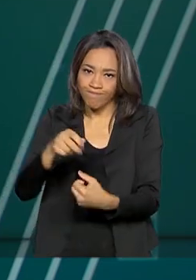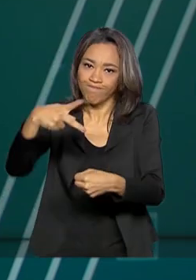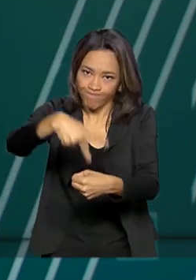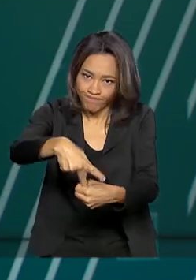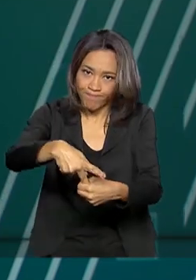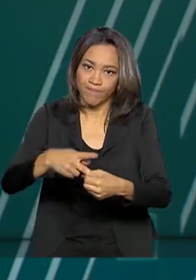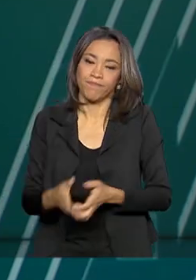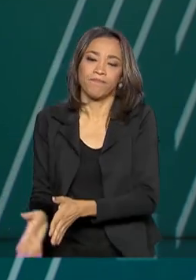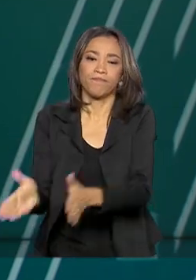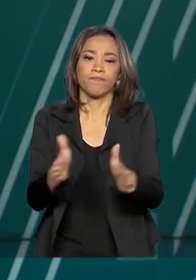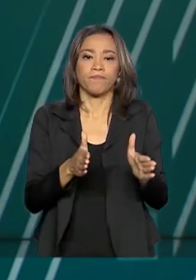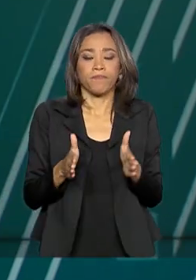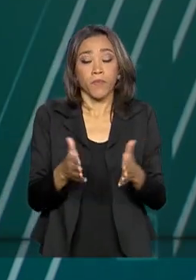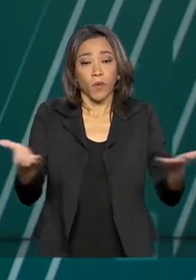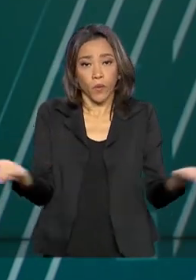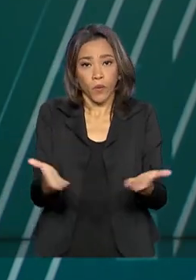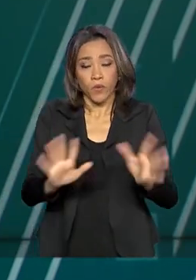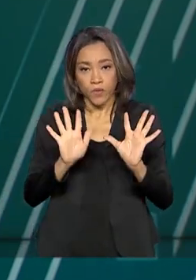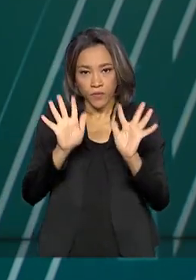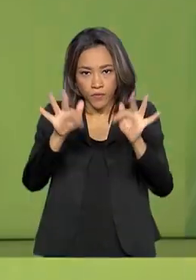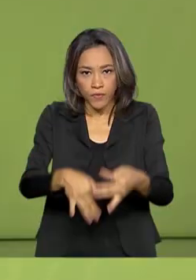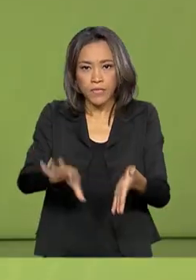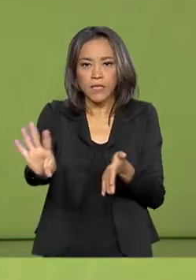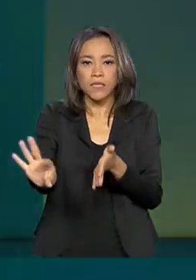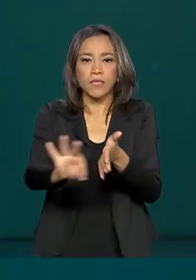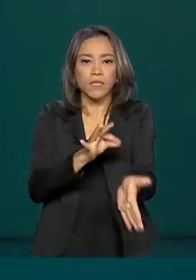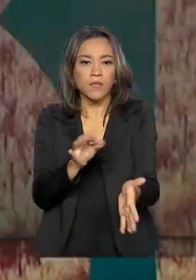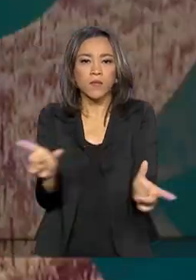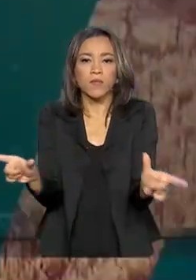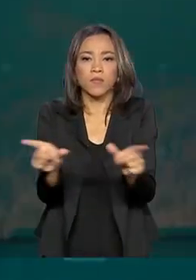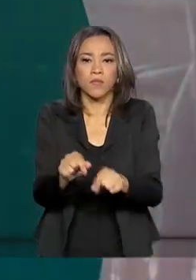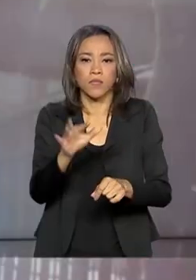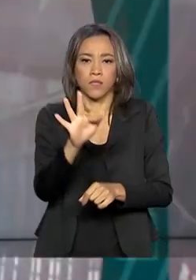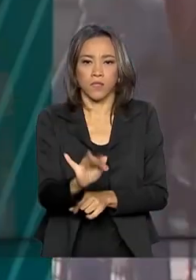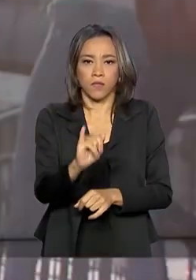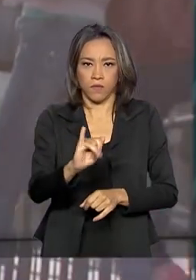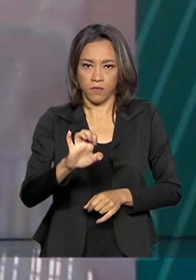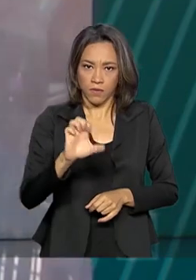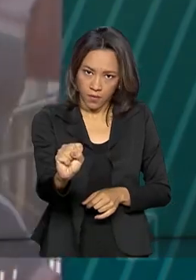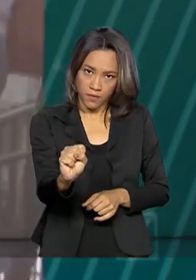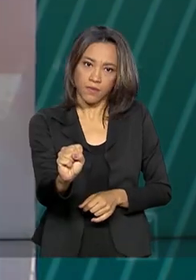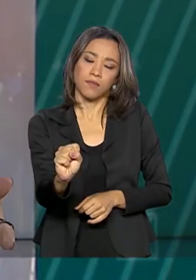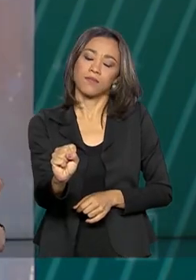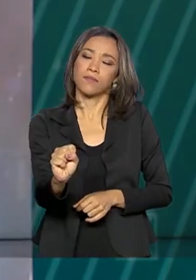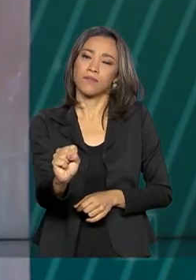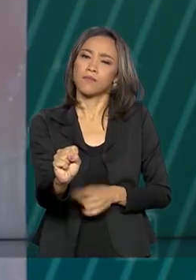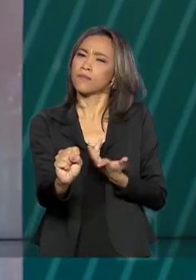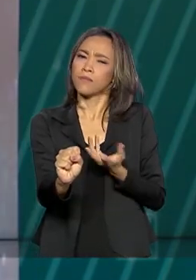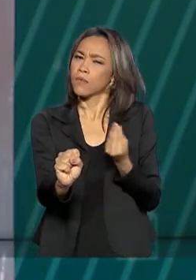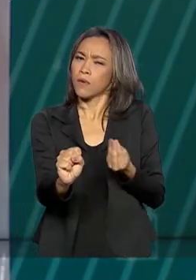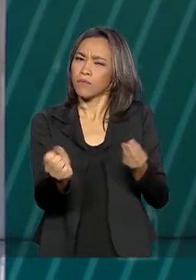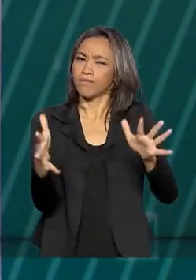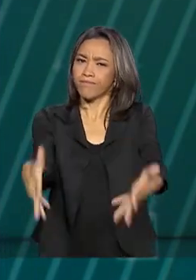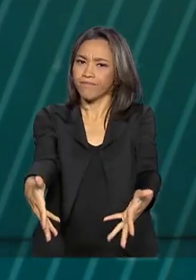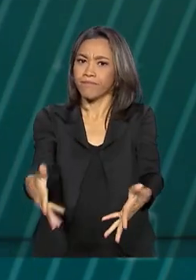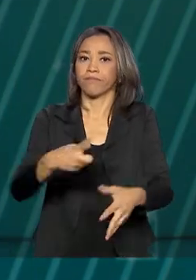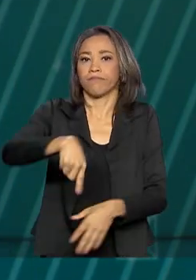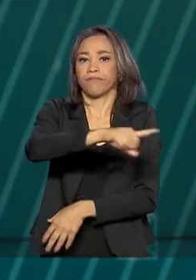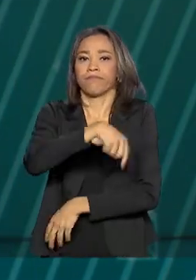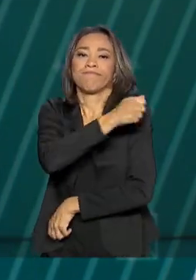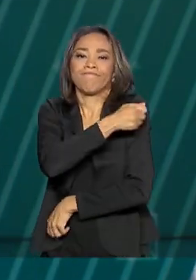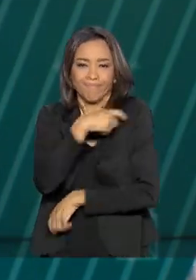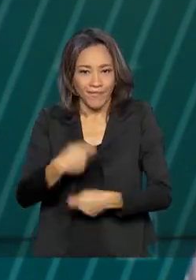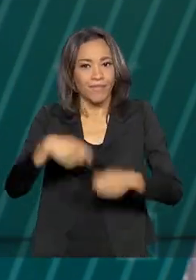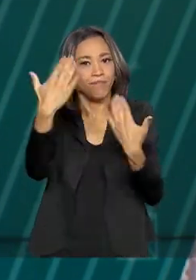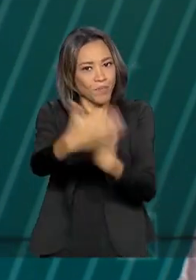Terminam hoje as inscrições para o Fundo de Financiamento Estudantil, FIES. Para participar, o aluno deve ter feito o